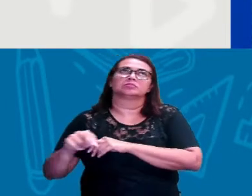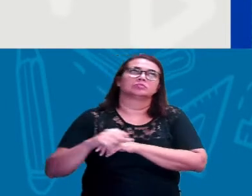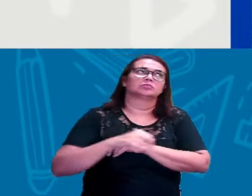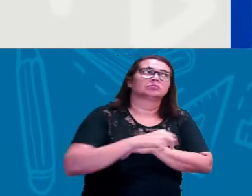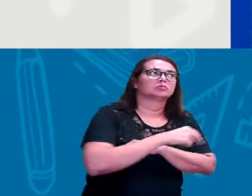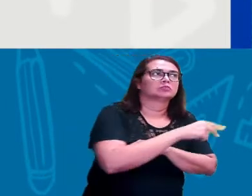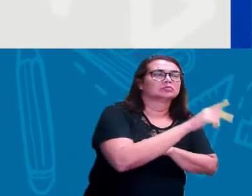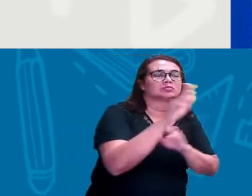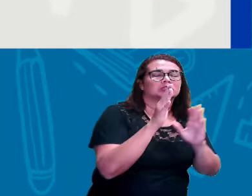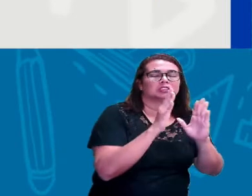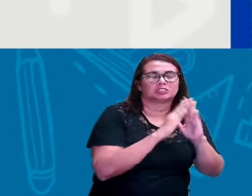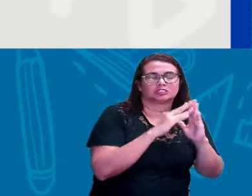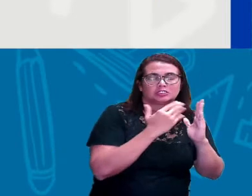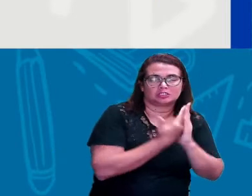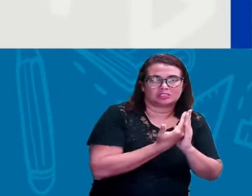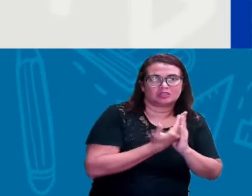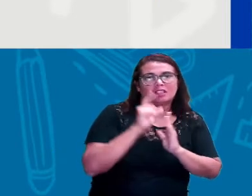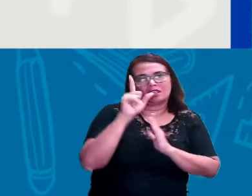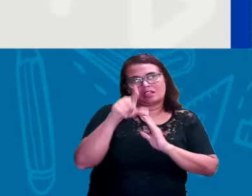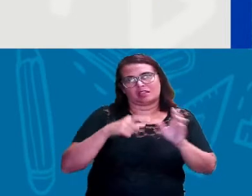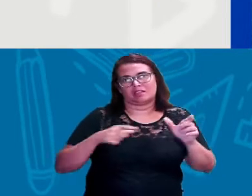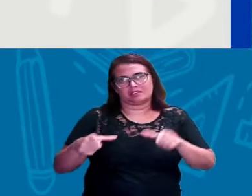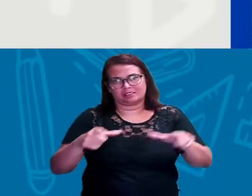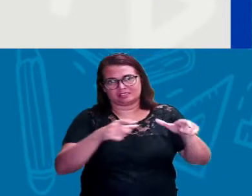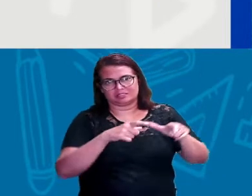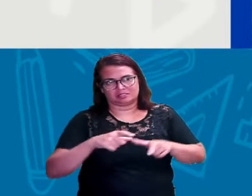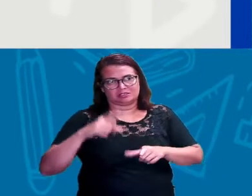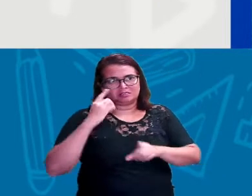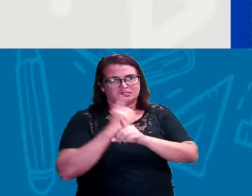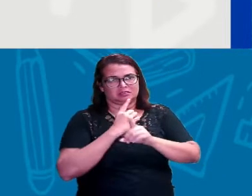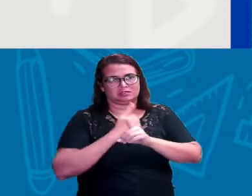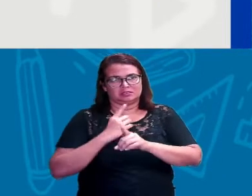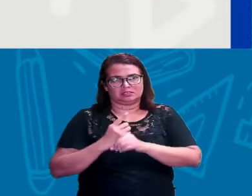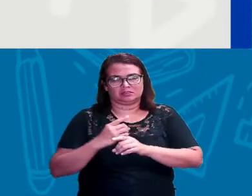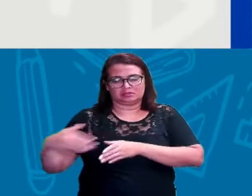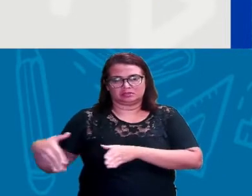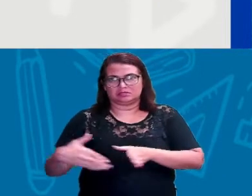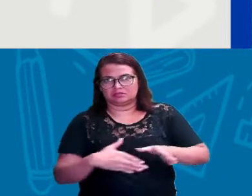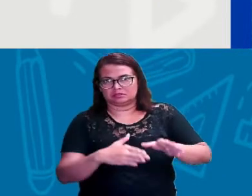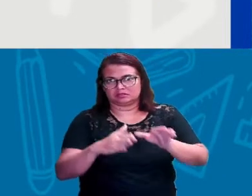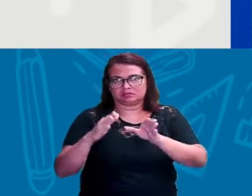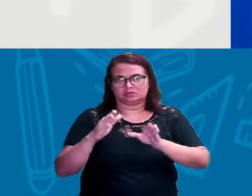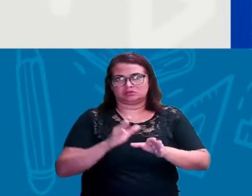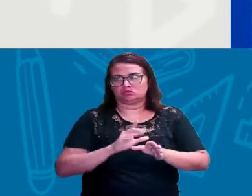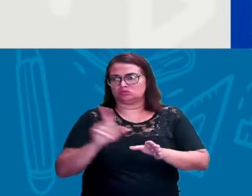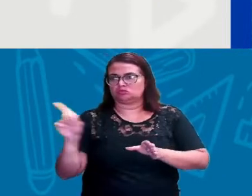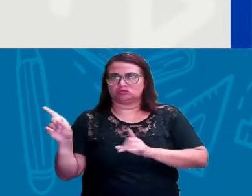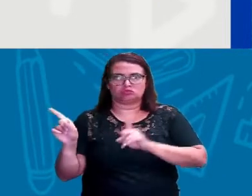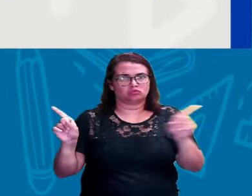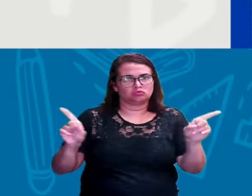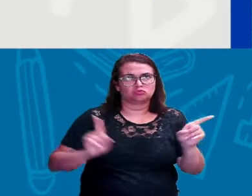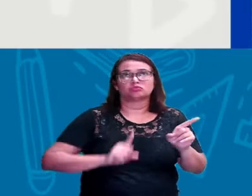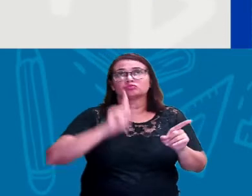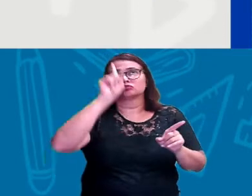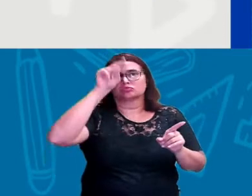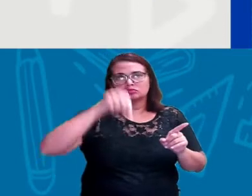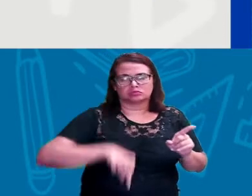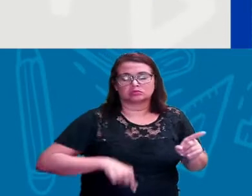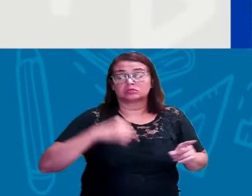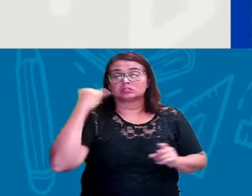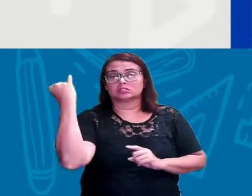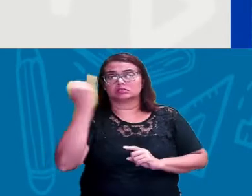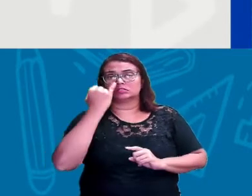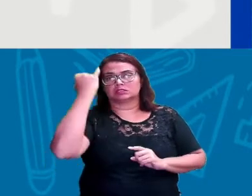localizar. Ok? Noções como trajetória, direção e sentido são fundamentais